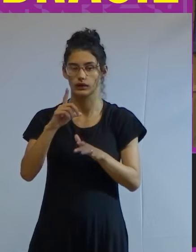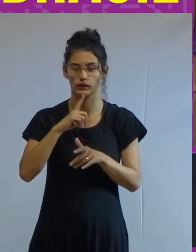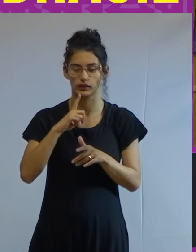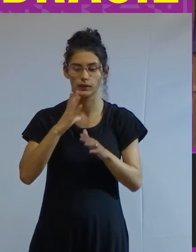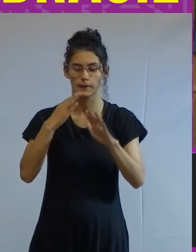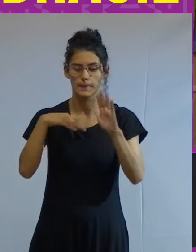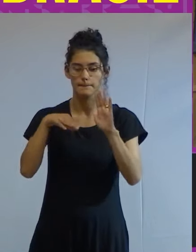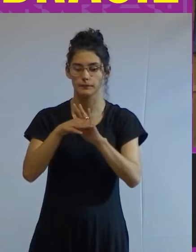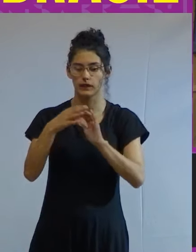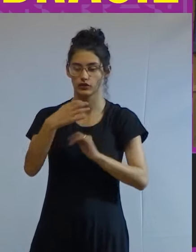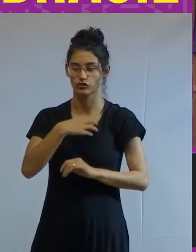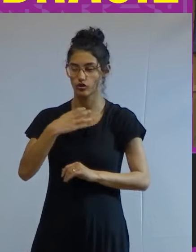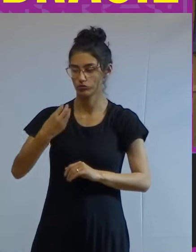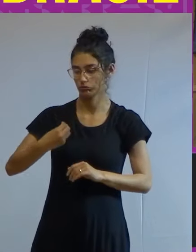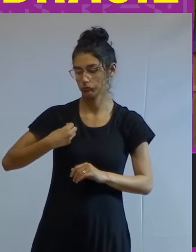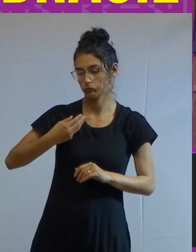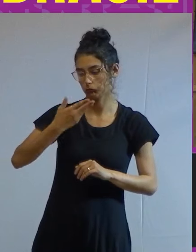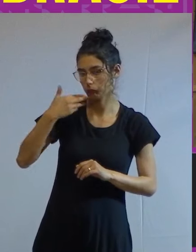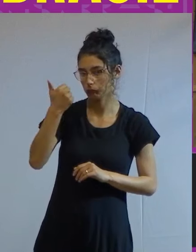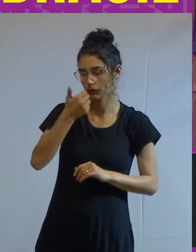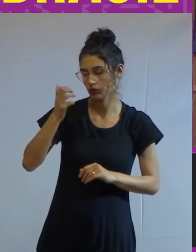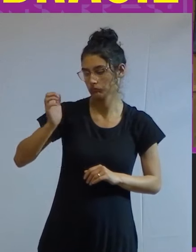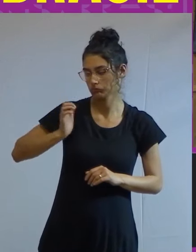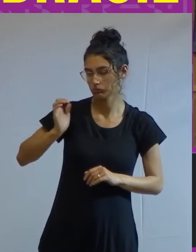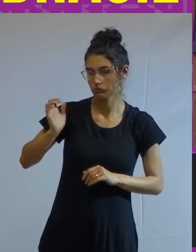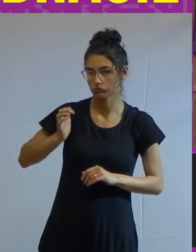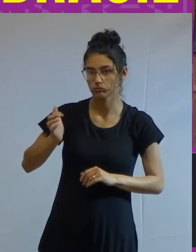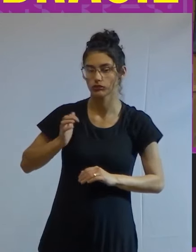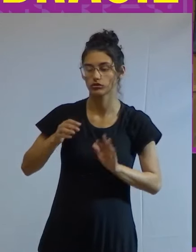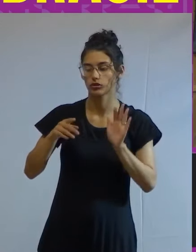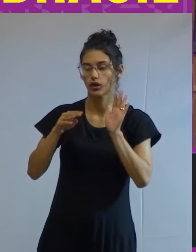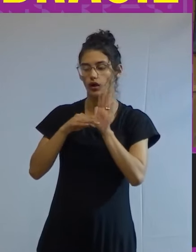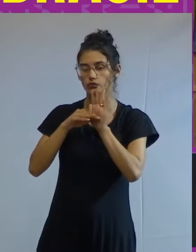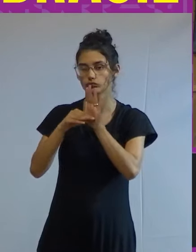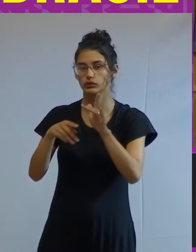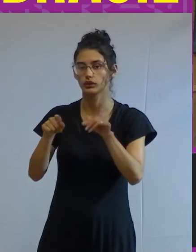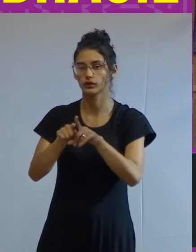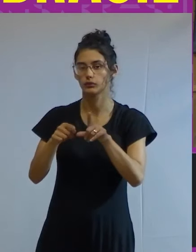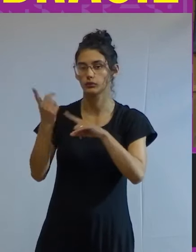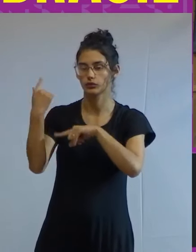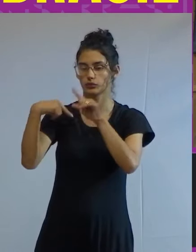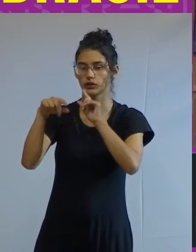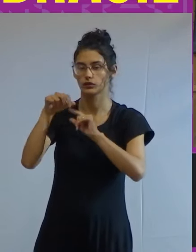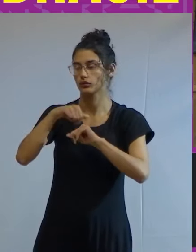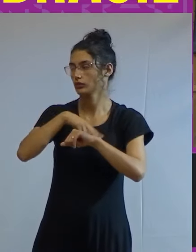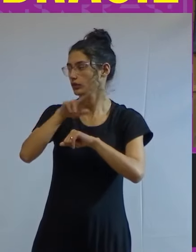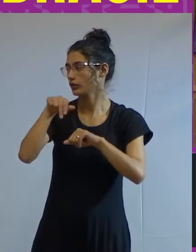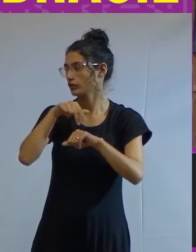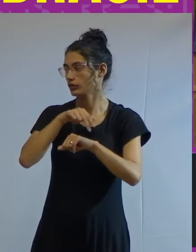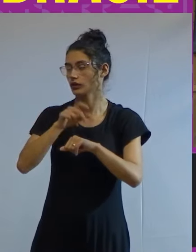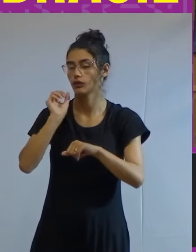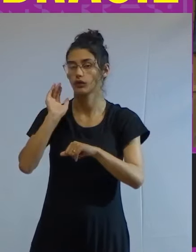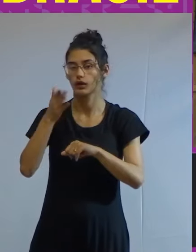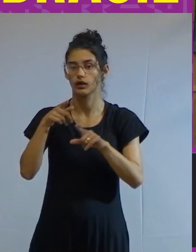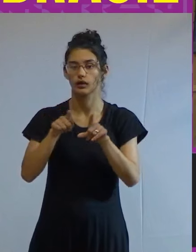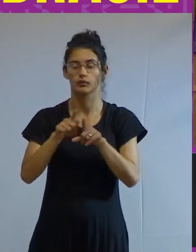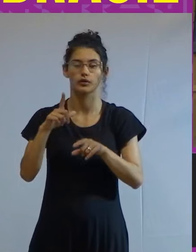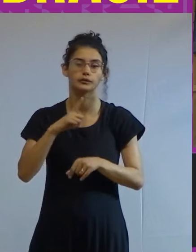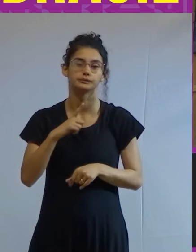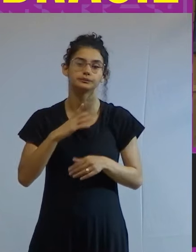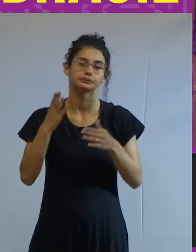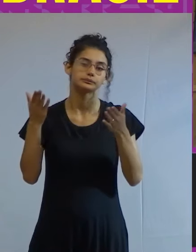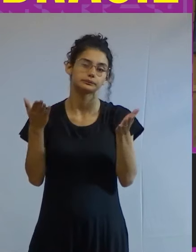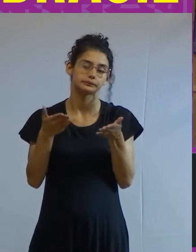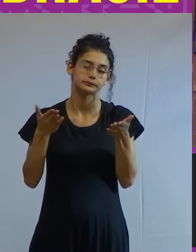mais condição de contribuir para o desenvolvimento nacional ou seja não haveria aí